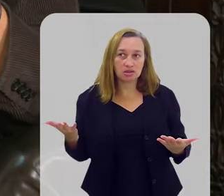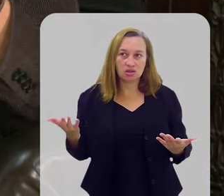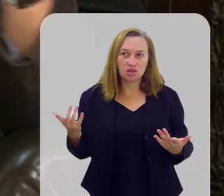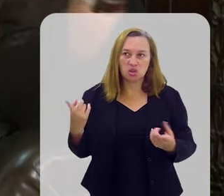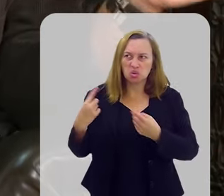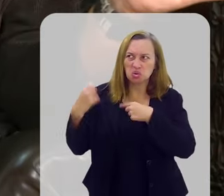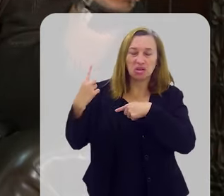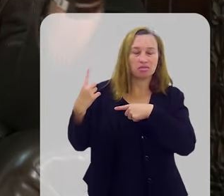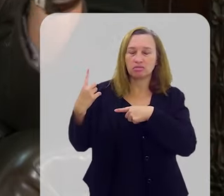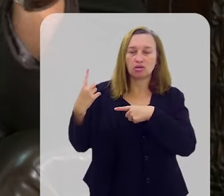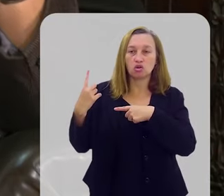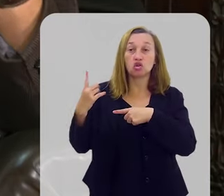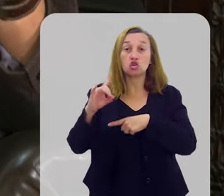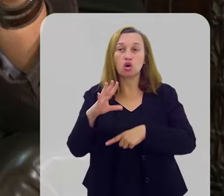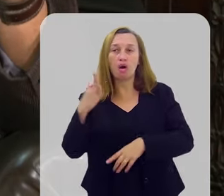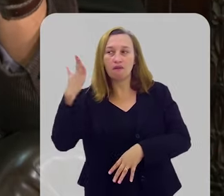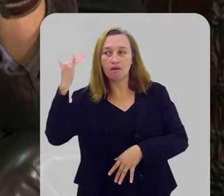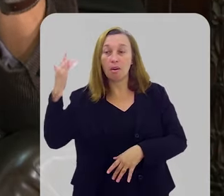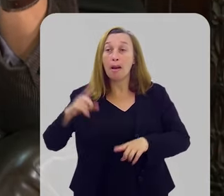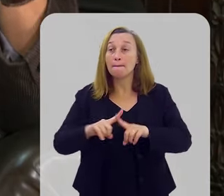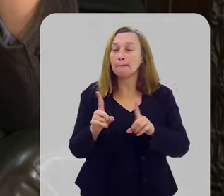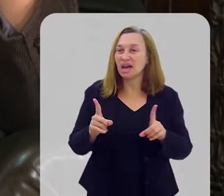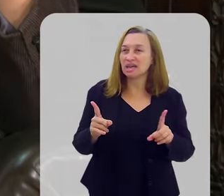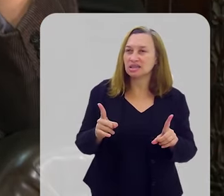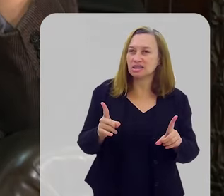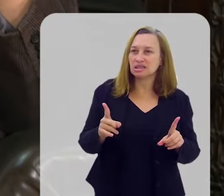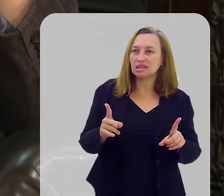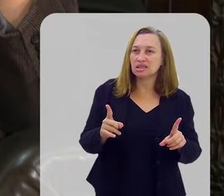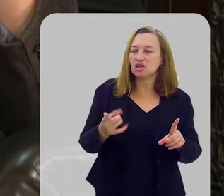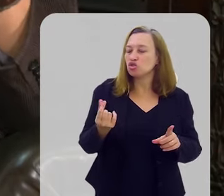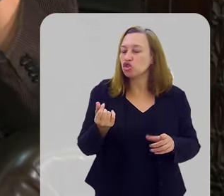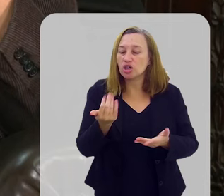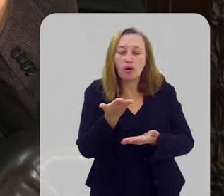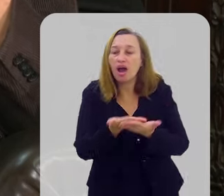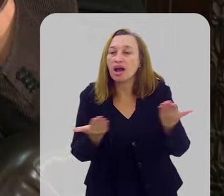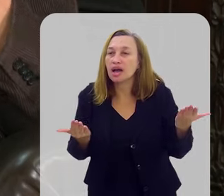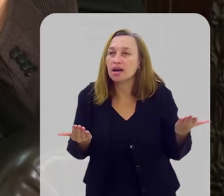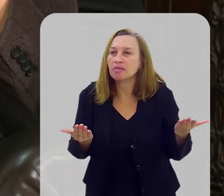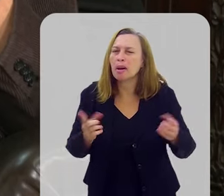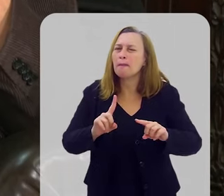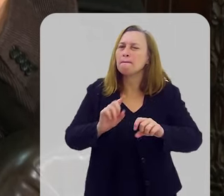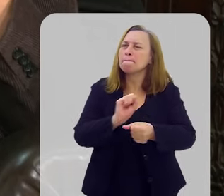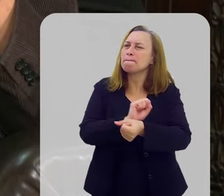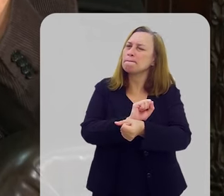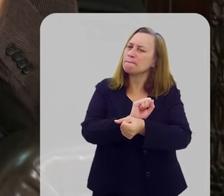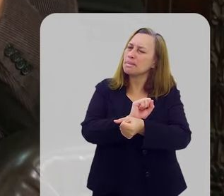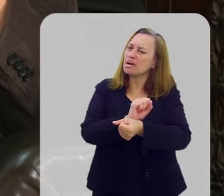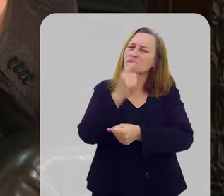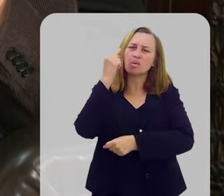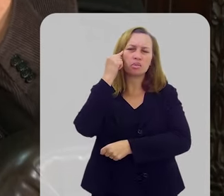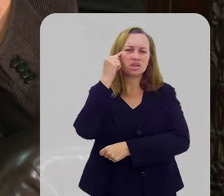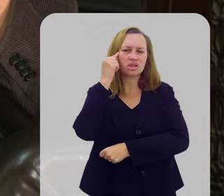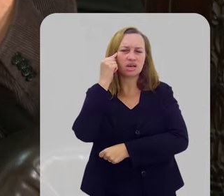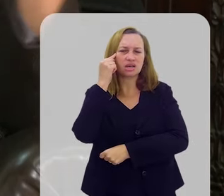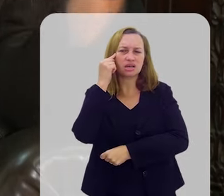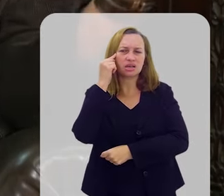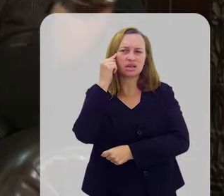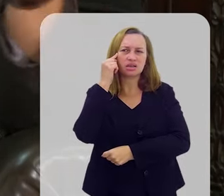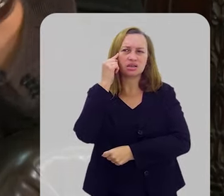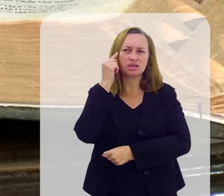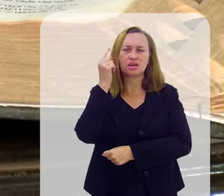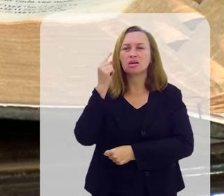Sucesso ele não teve, teve fama. Agora a grana termina, cara. Mas pare para pensar nessa passagem bíblica.